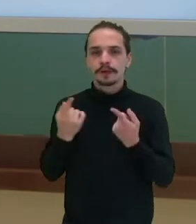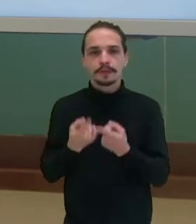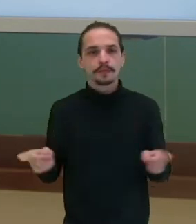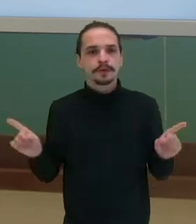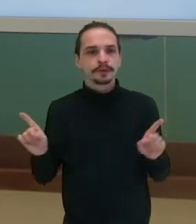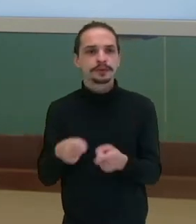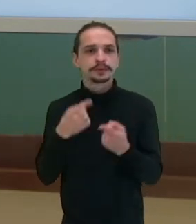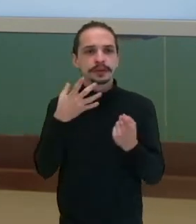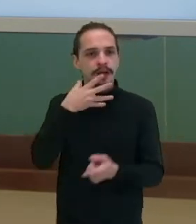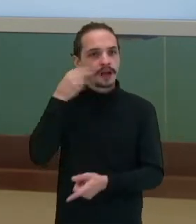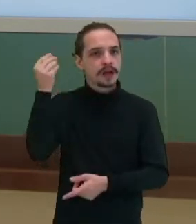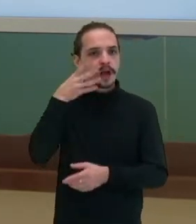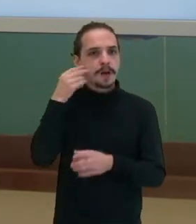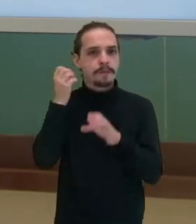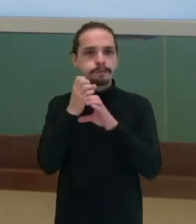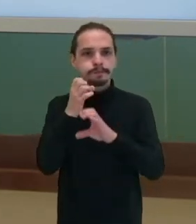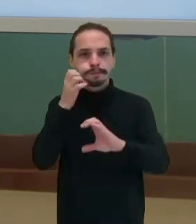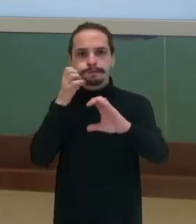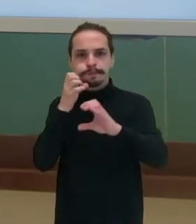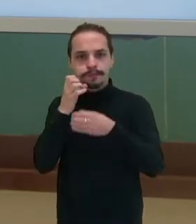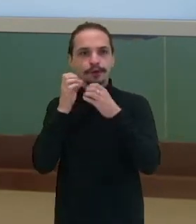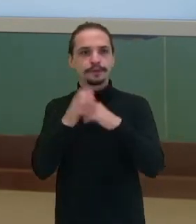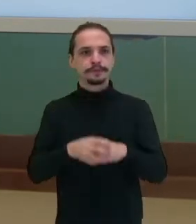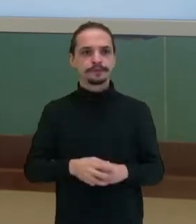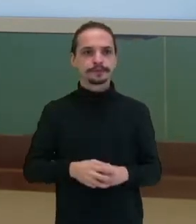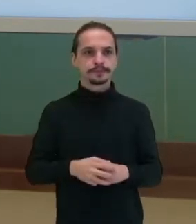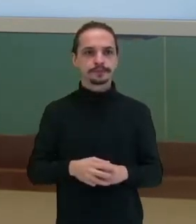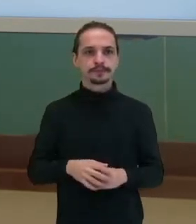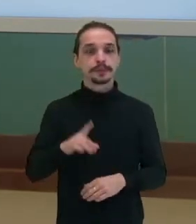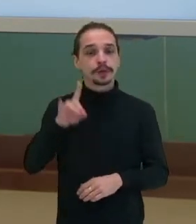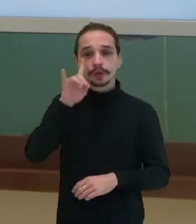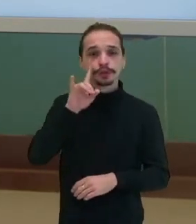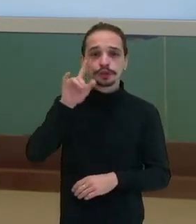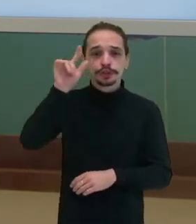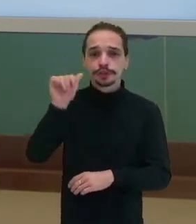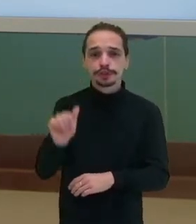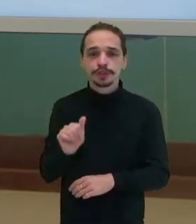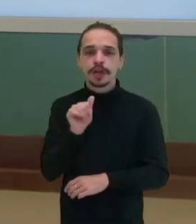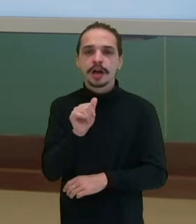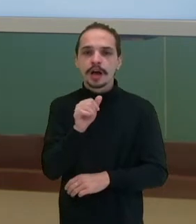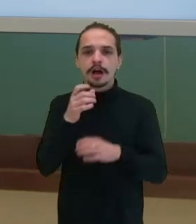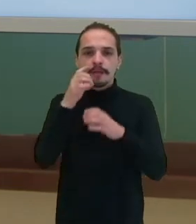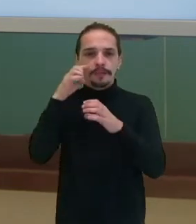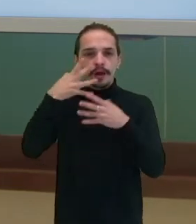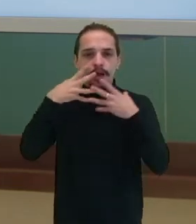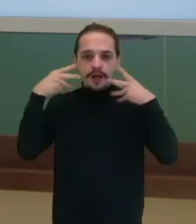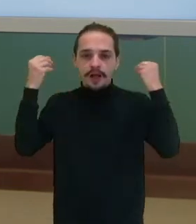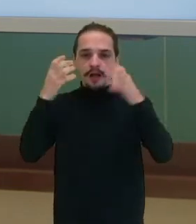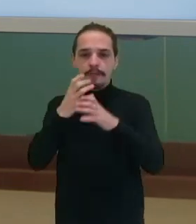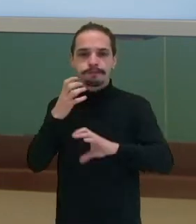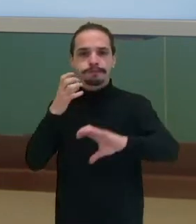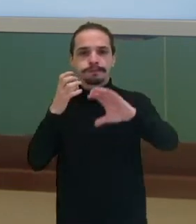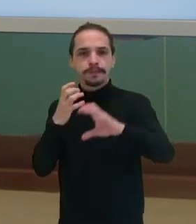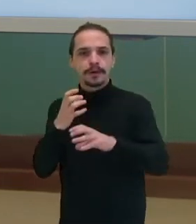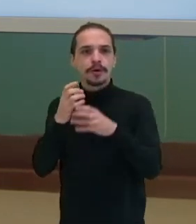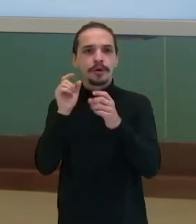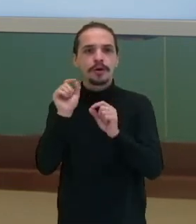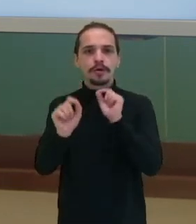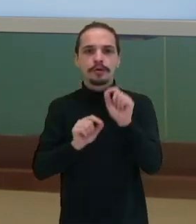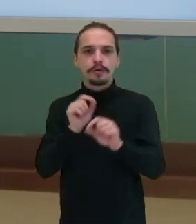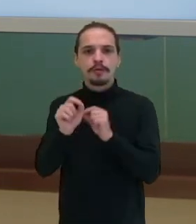Tuba. Então, porém, um dia entrou um gato na tuba do Serafim. E o resultado dessa melodia foi que a tuba tocou assim.